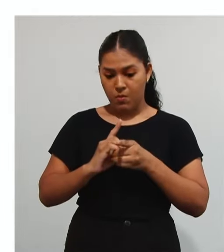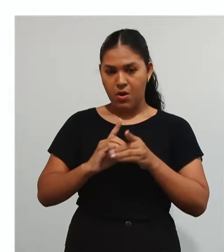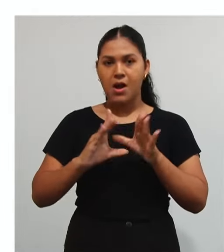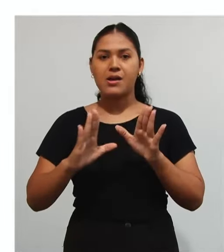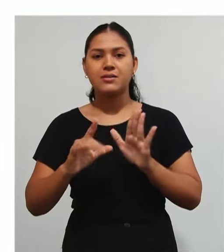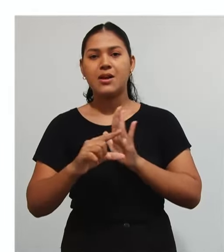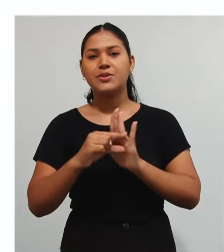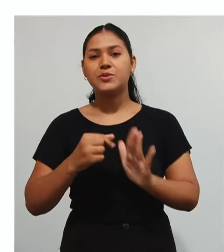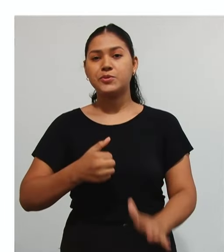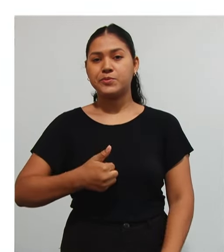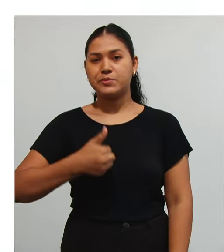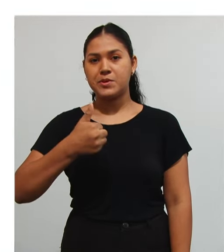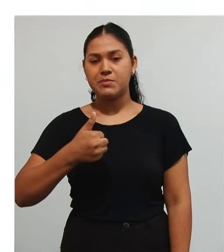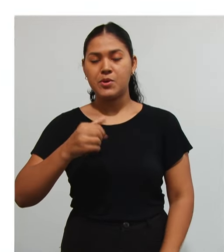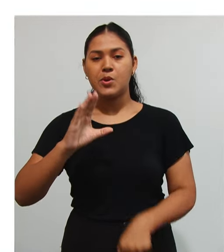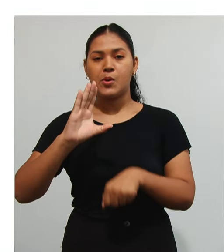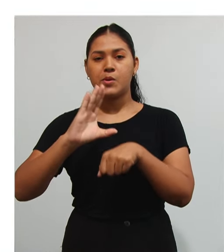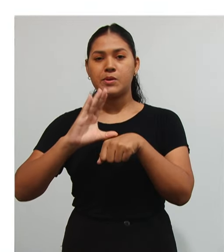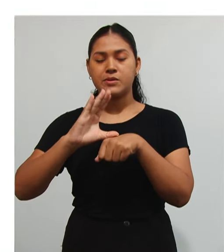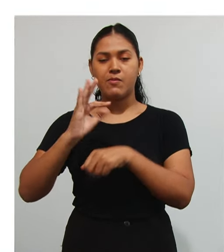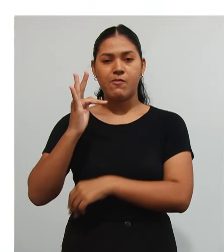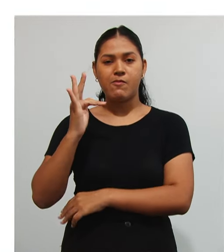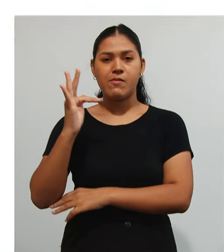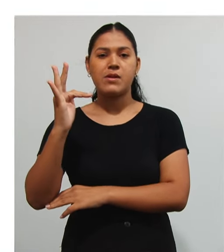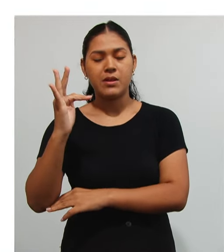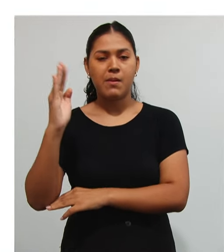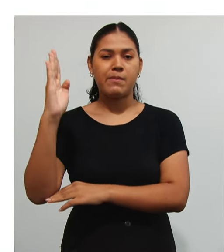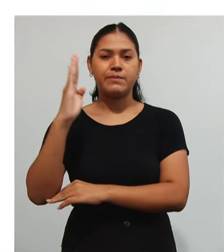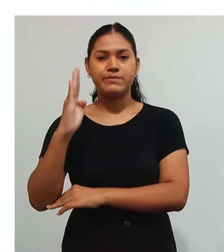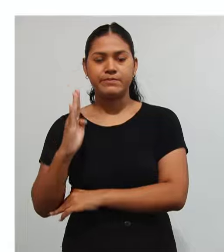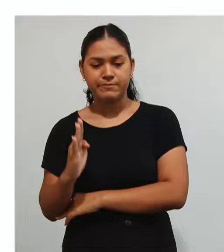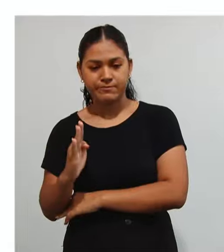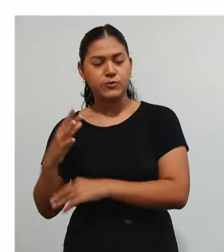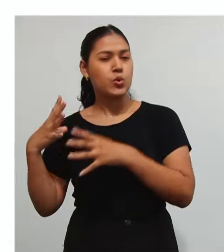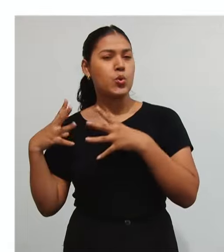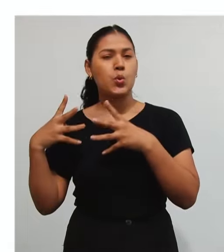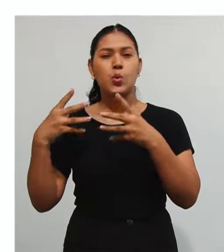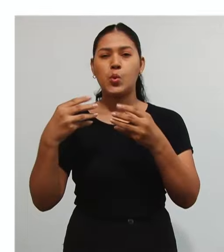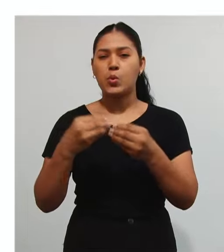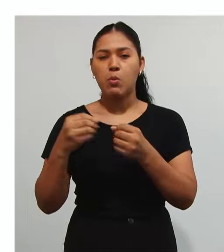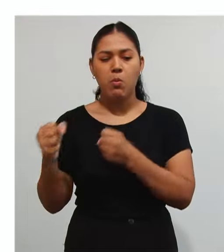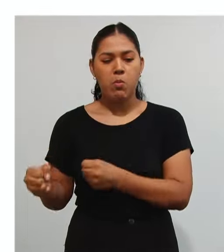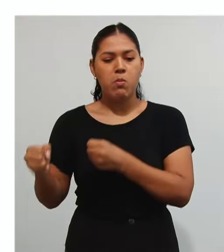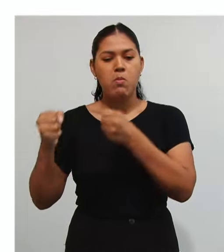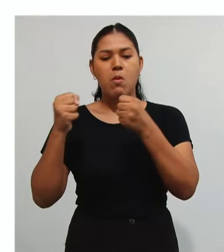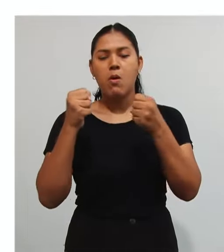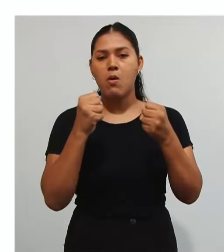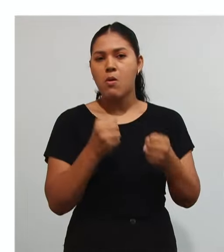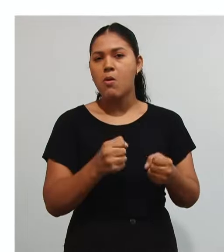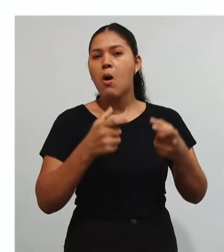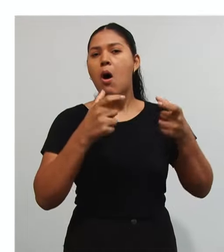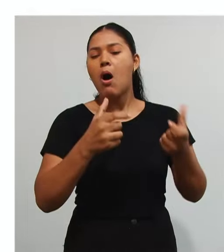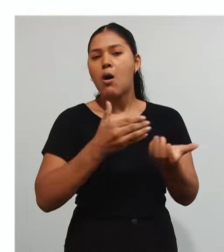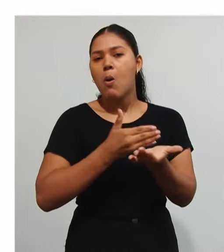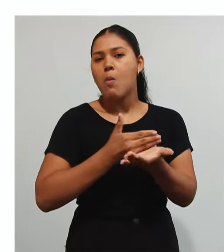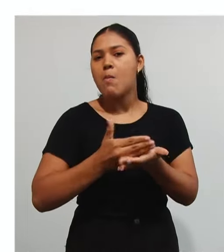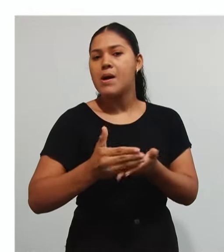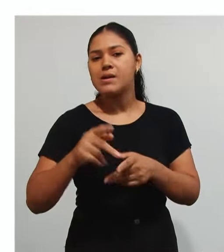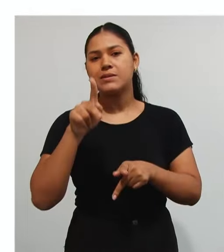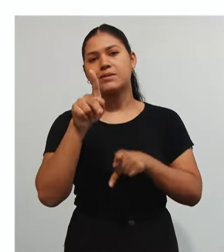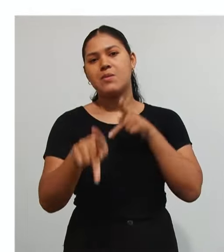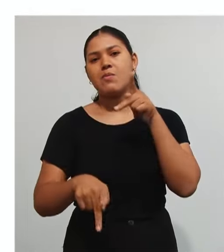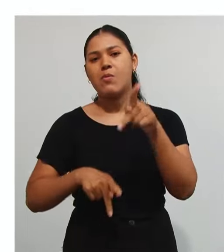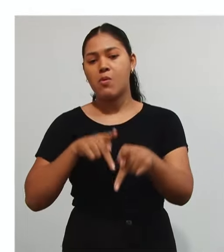o artigo primeiro Da nossa Constituição Que traz aí que Todo poder Emana do povo Que